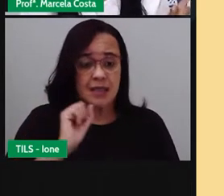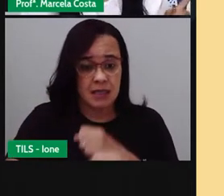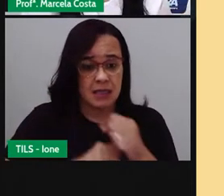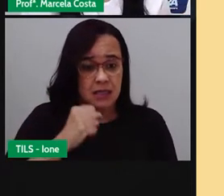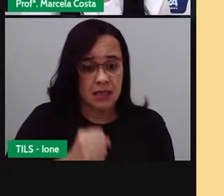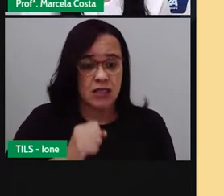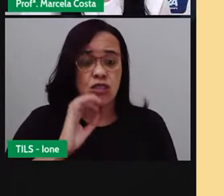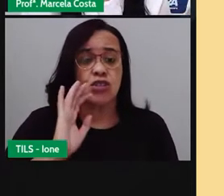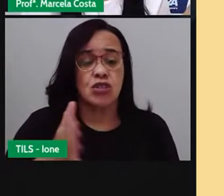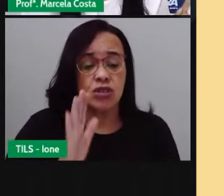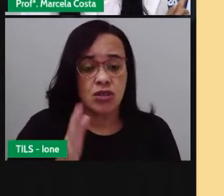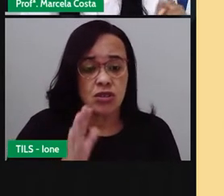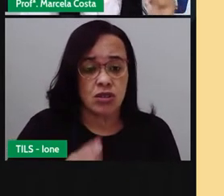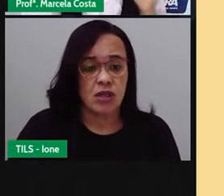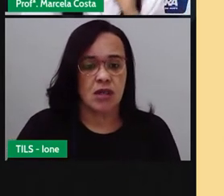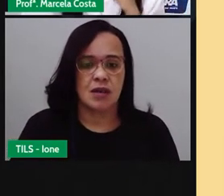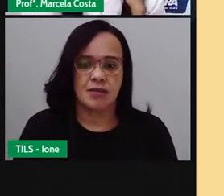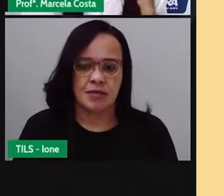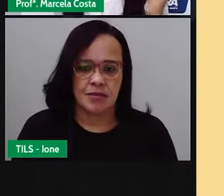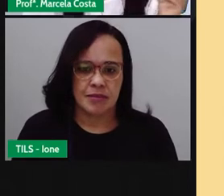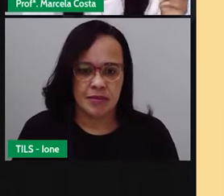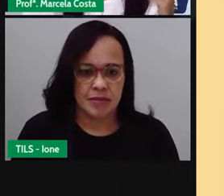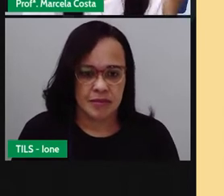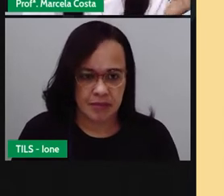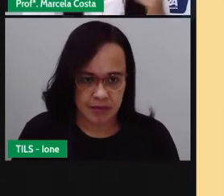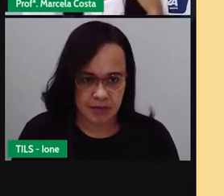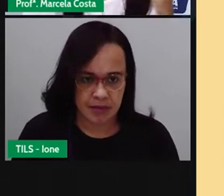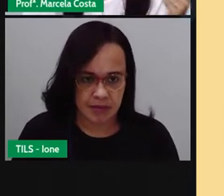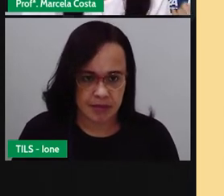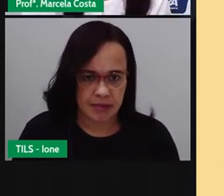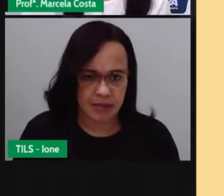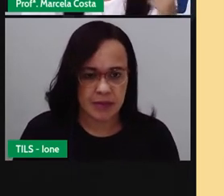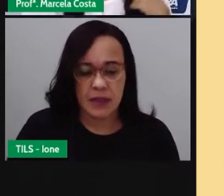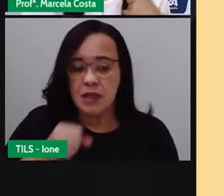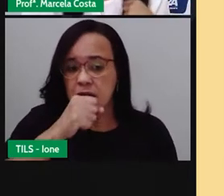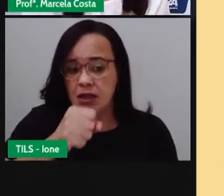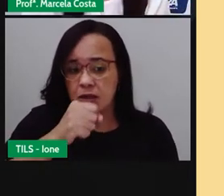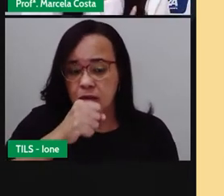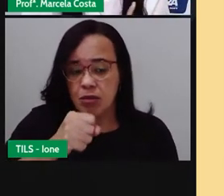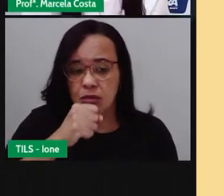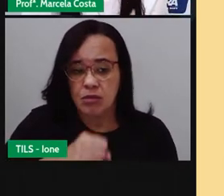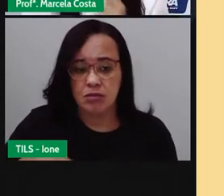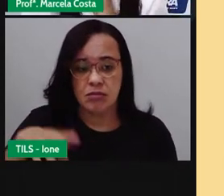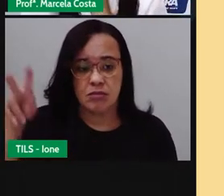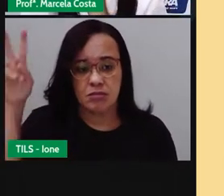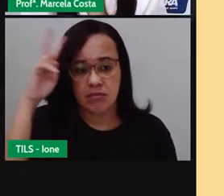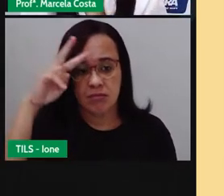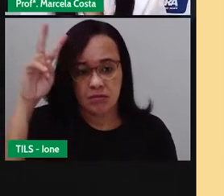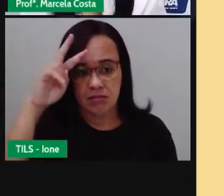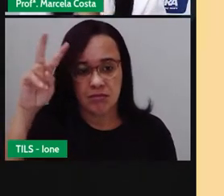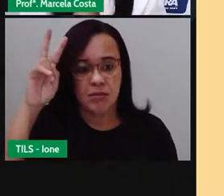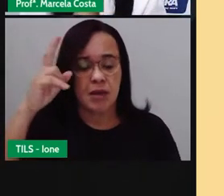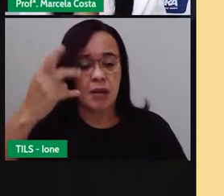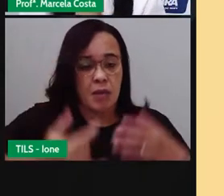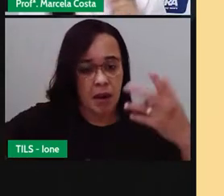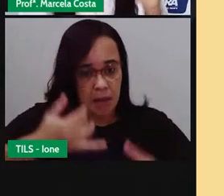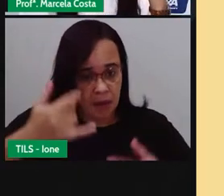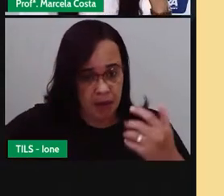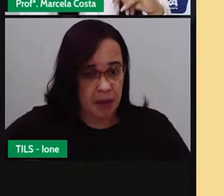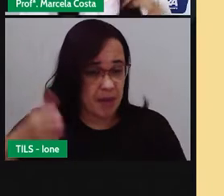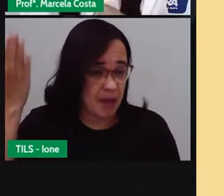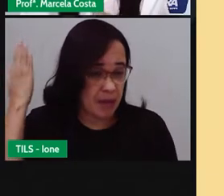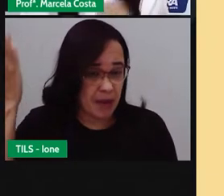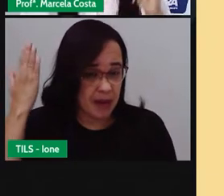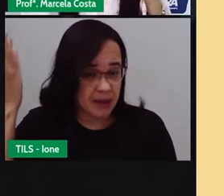Lembrando, crianças, que, como foi uma reportagem de 2012, lá o Centro tinha 36 anos.